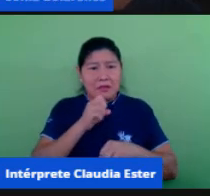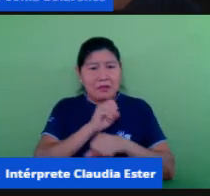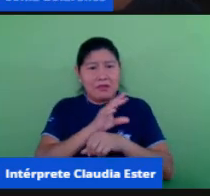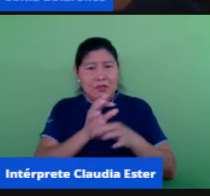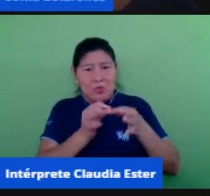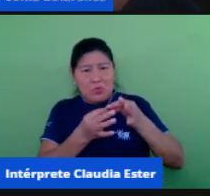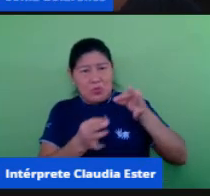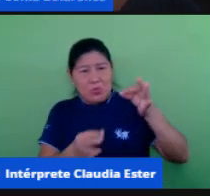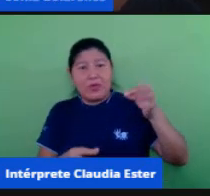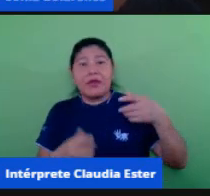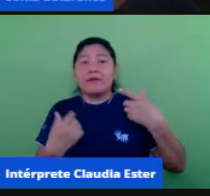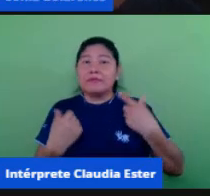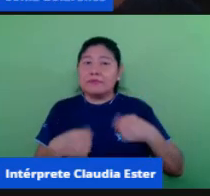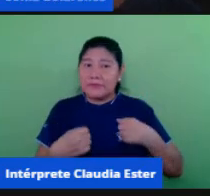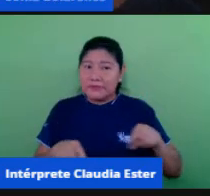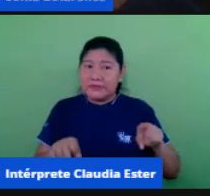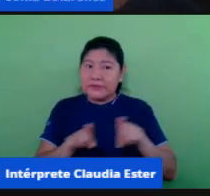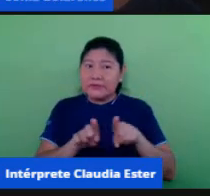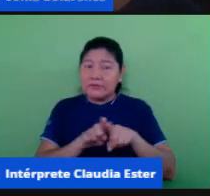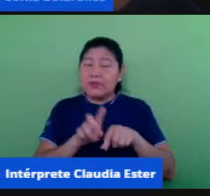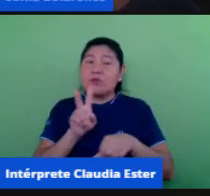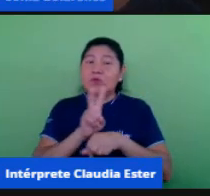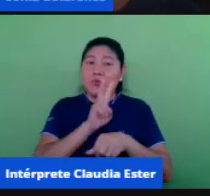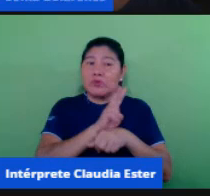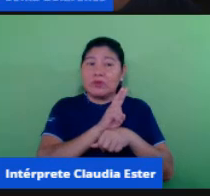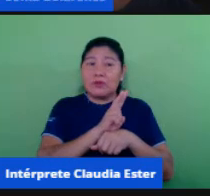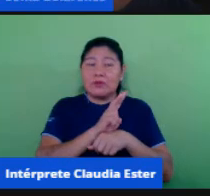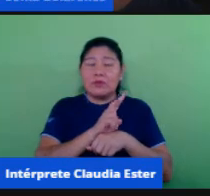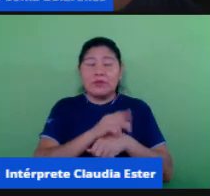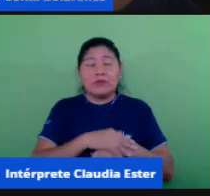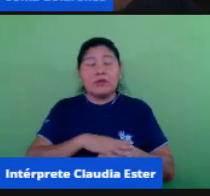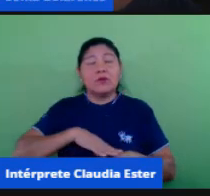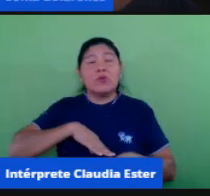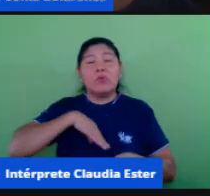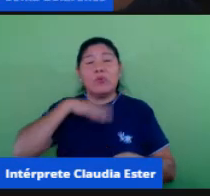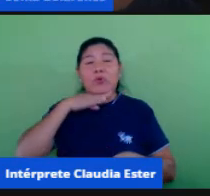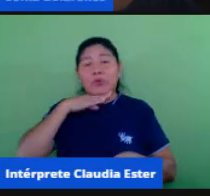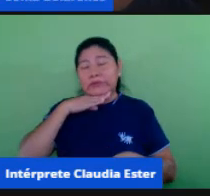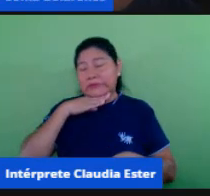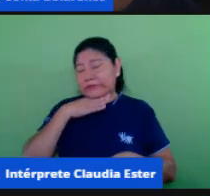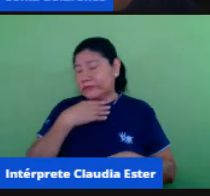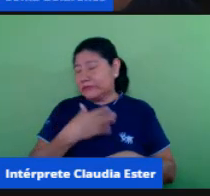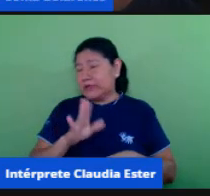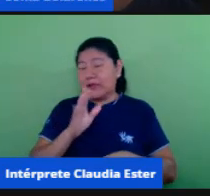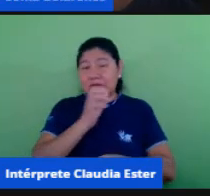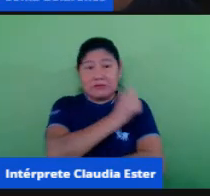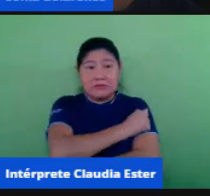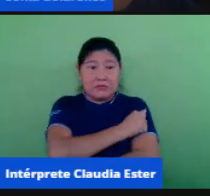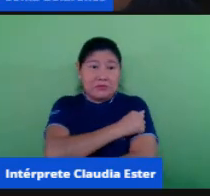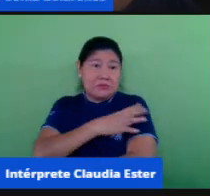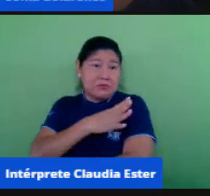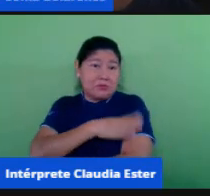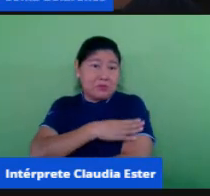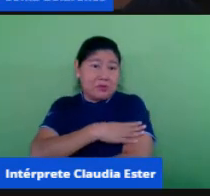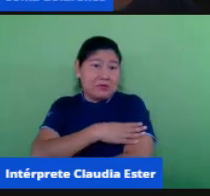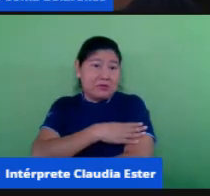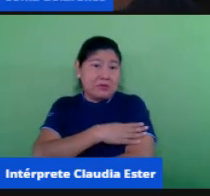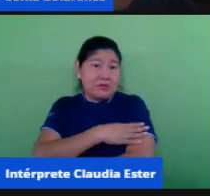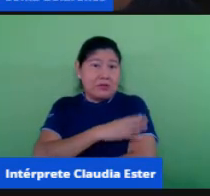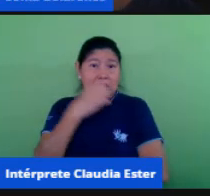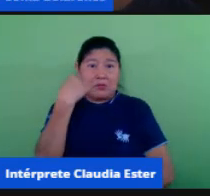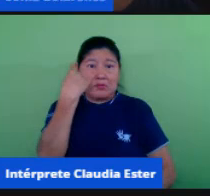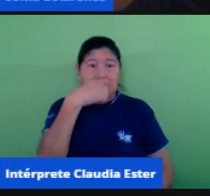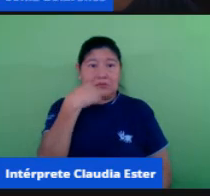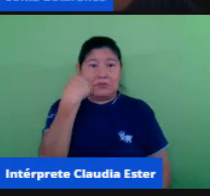isso também para não ser uma aula cansativa lembra que nós somos crianças de quarto ano quanto tempo ele vai ficar